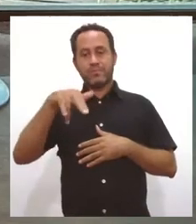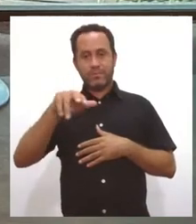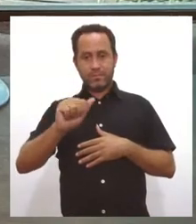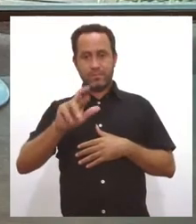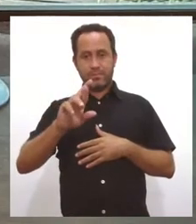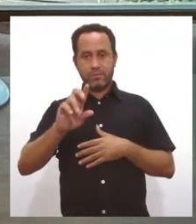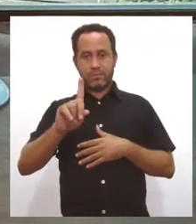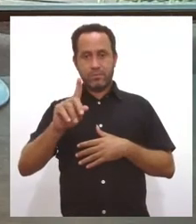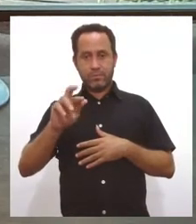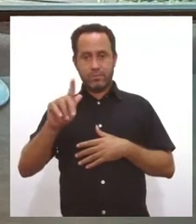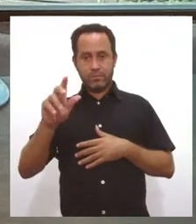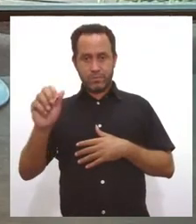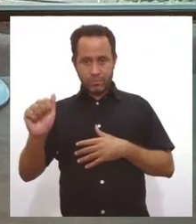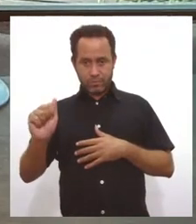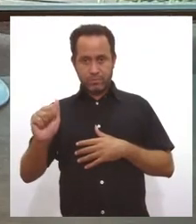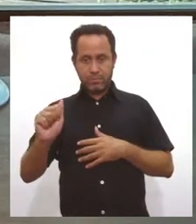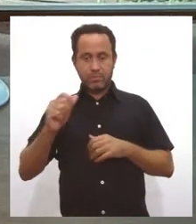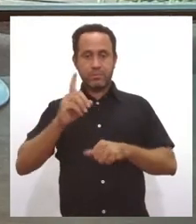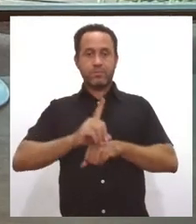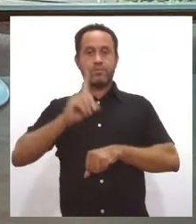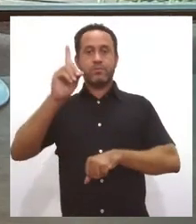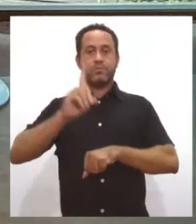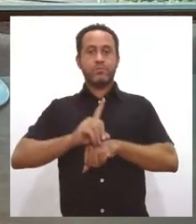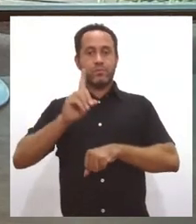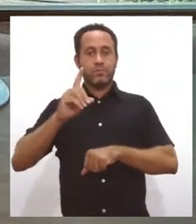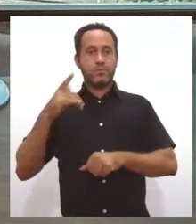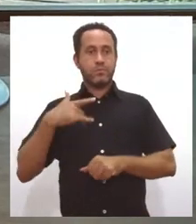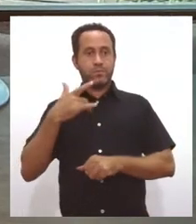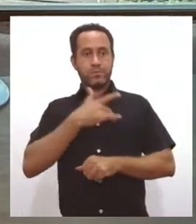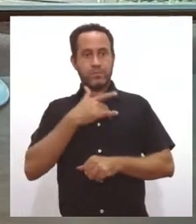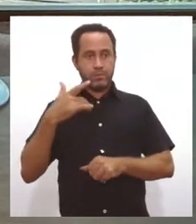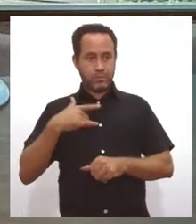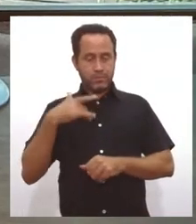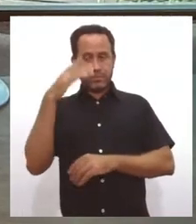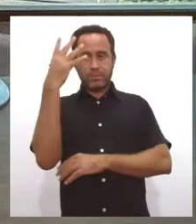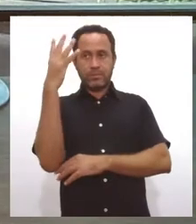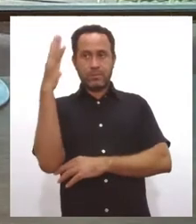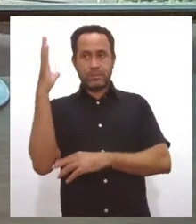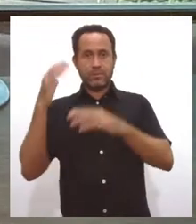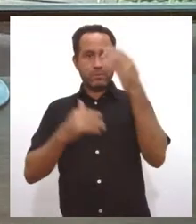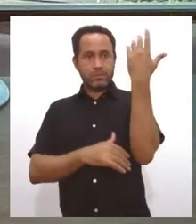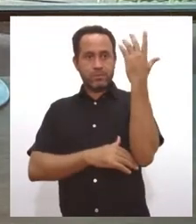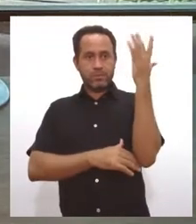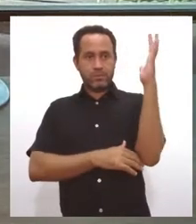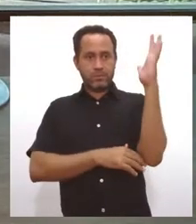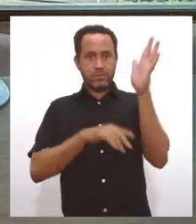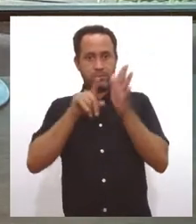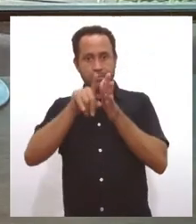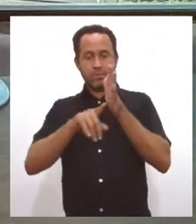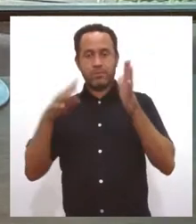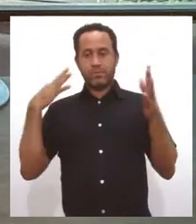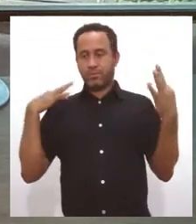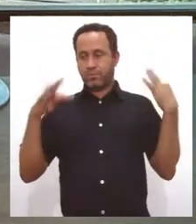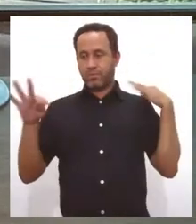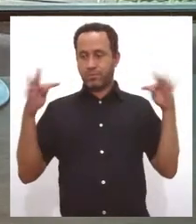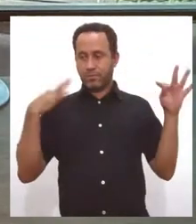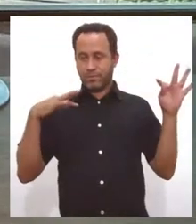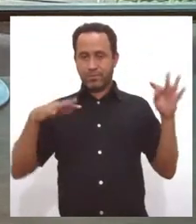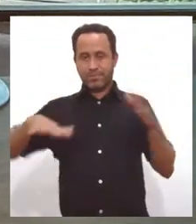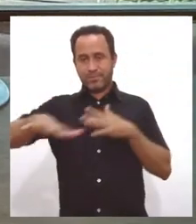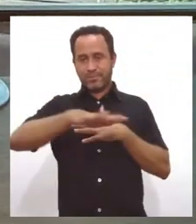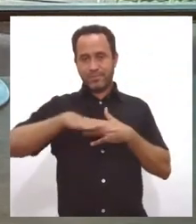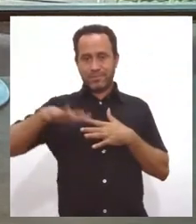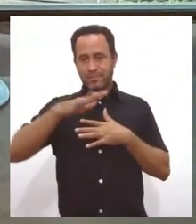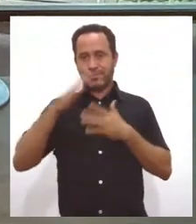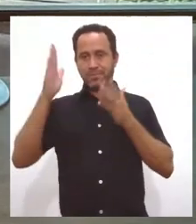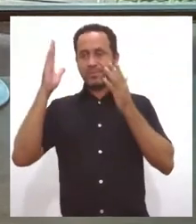de Moraes e Silva, que é doutora em Saúde e Ambiente e consultora em Turismo e Meio Ambiente. Seja muito